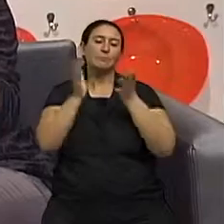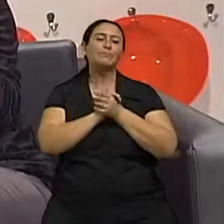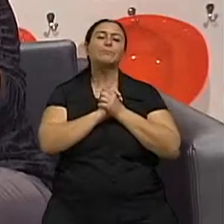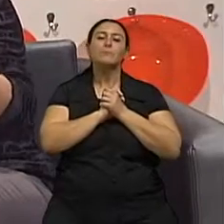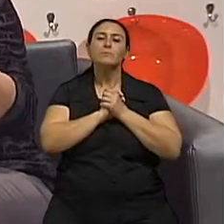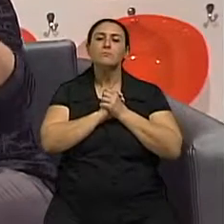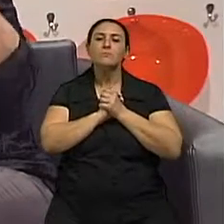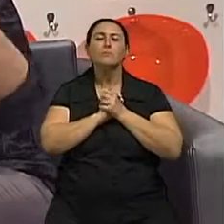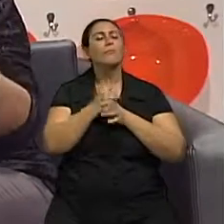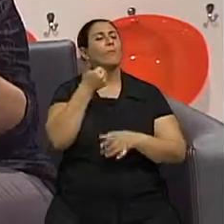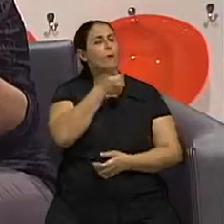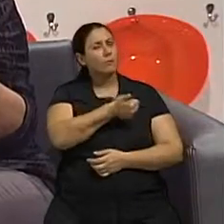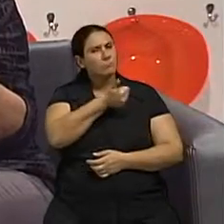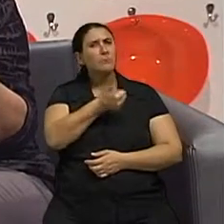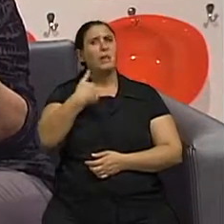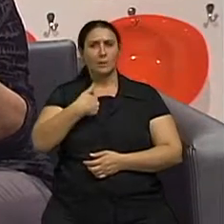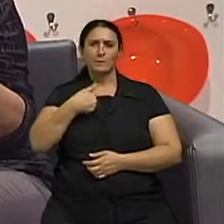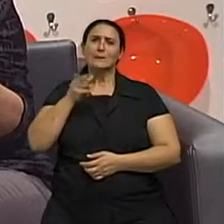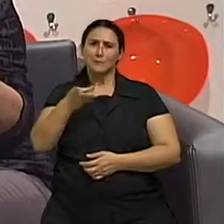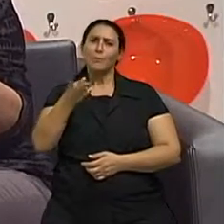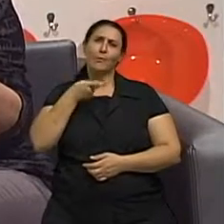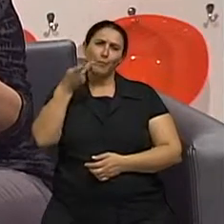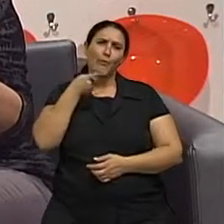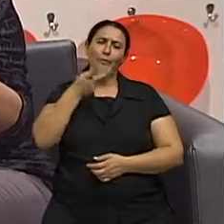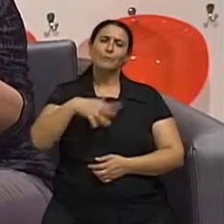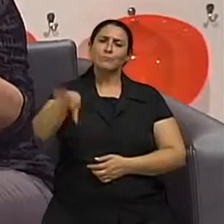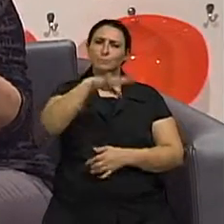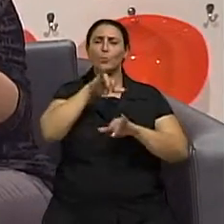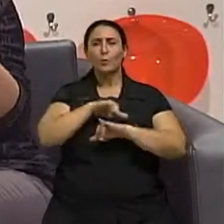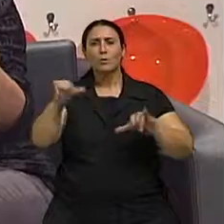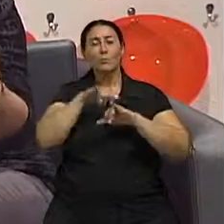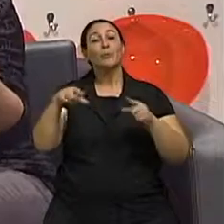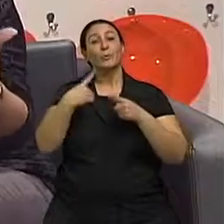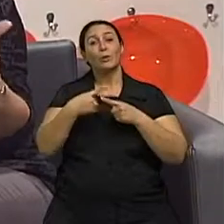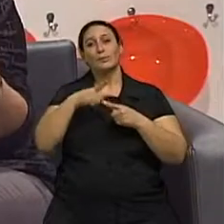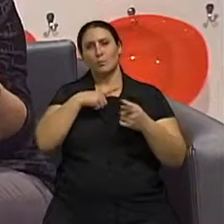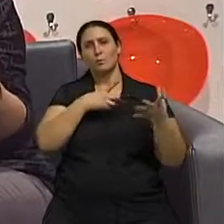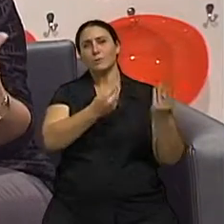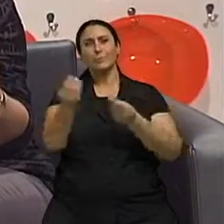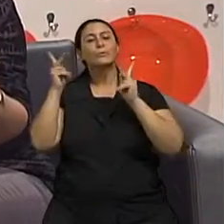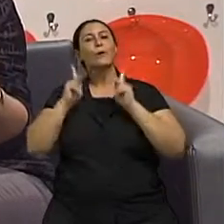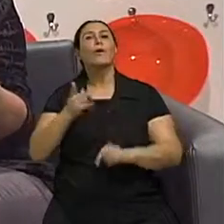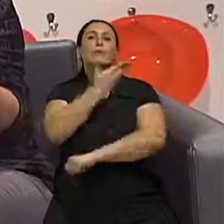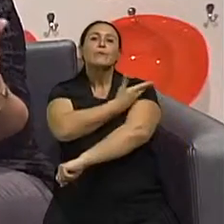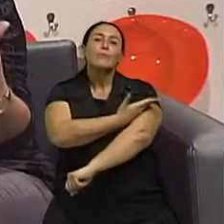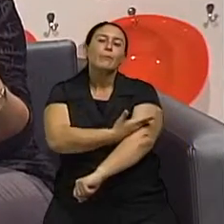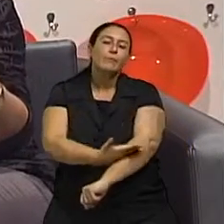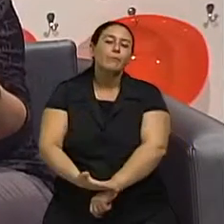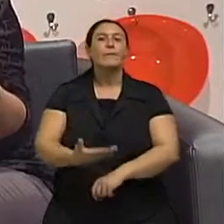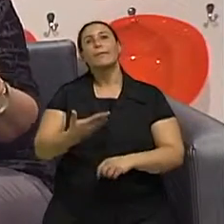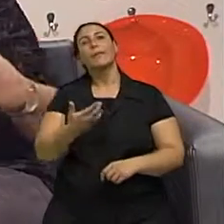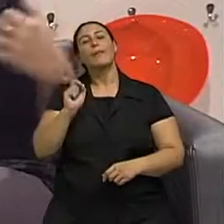Doutor, a gente já sabe, mas sempre eu gosto de pontuar aqui no programa, porque as pessoas ainda têm aquele hábito nada